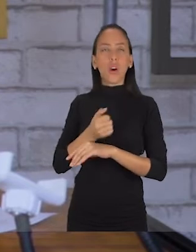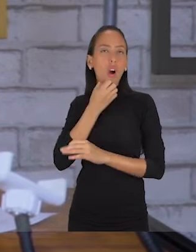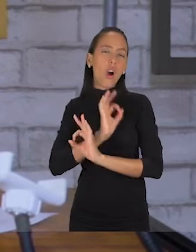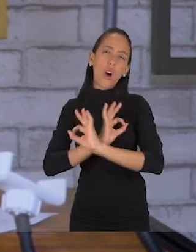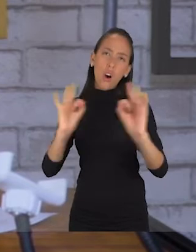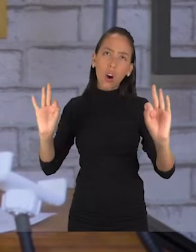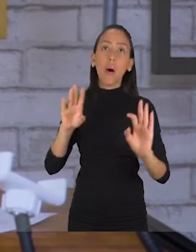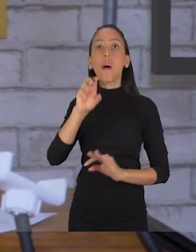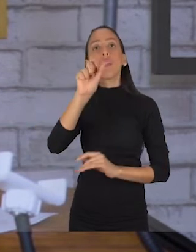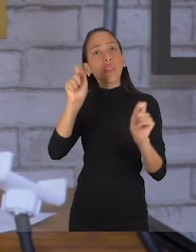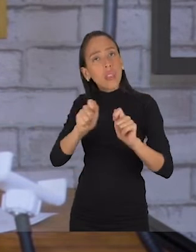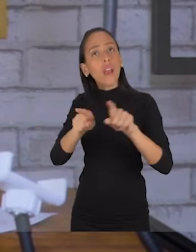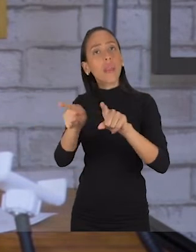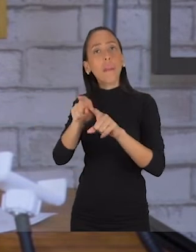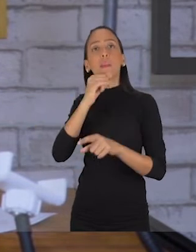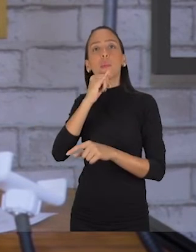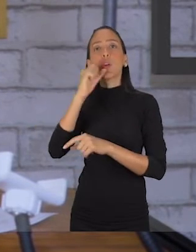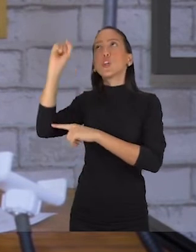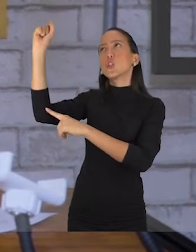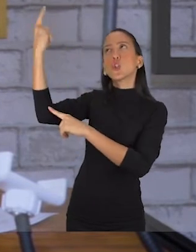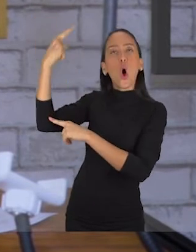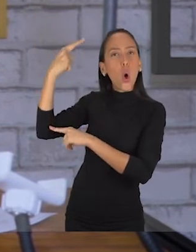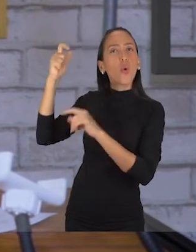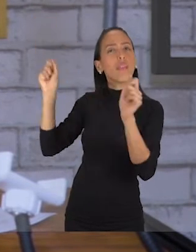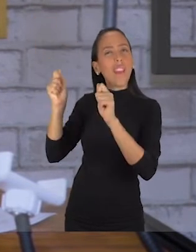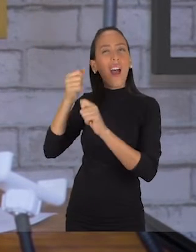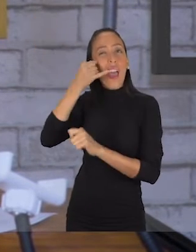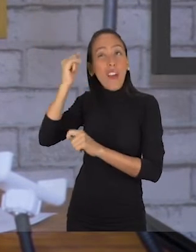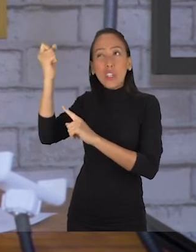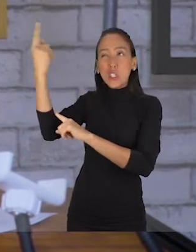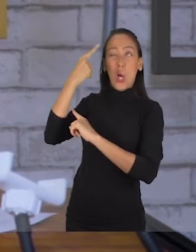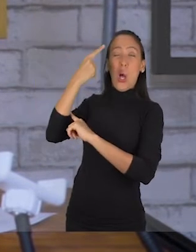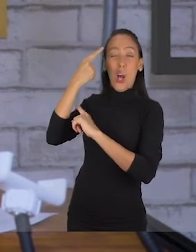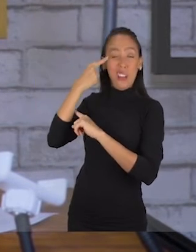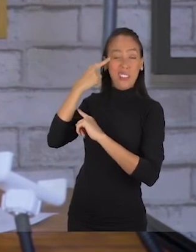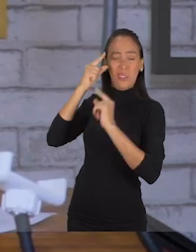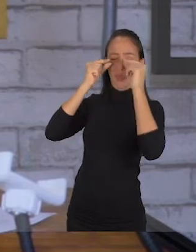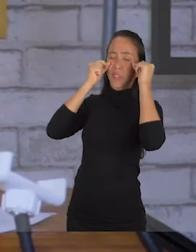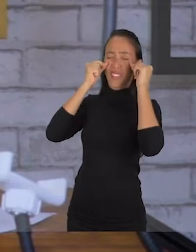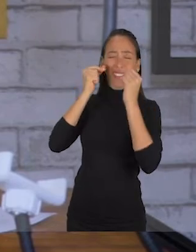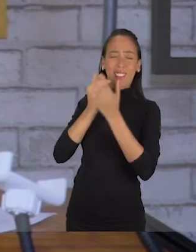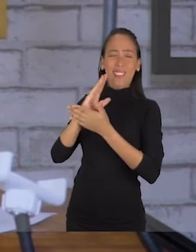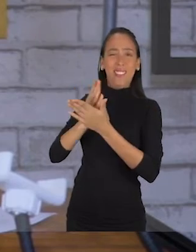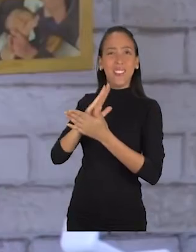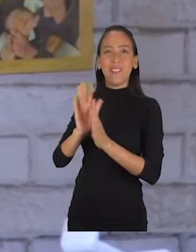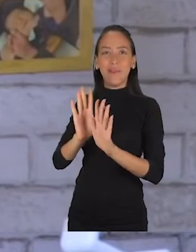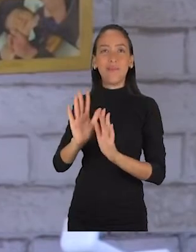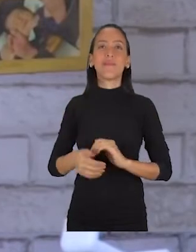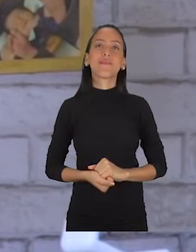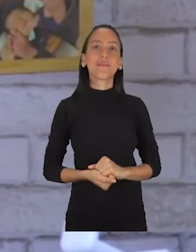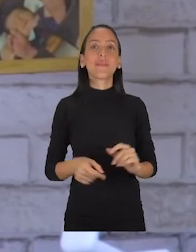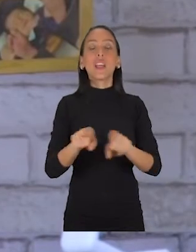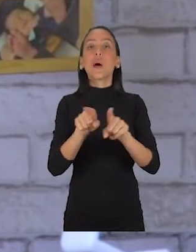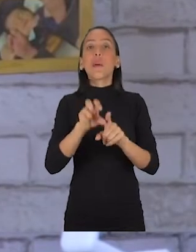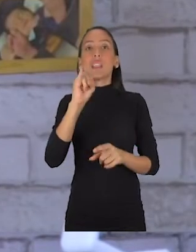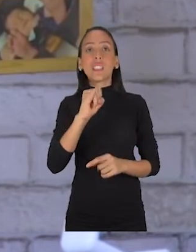você pode gravar na luz do dia, lembrando que é importante que o sol não bata diretamente no seu rosto, senão você vai ficar com o olho fechado, a gravação inteira. E também que